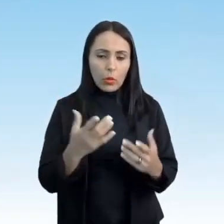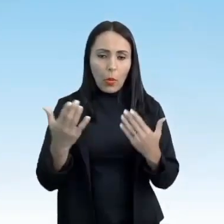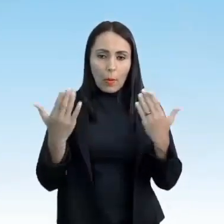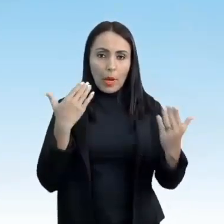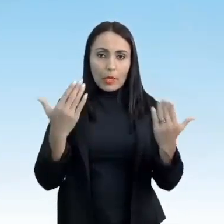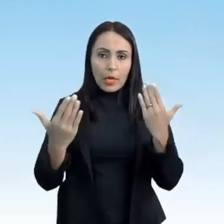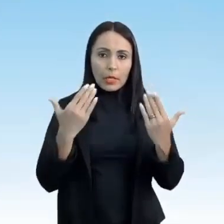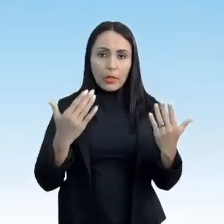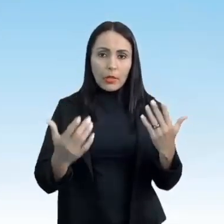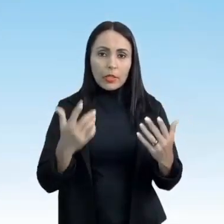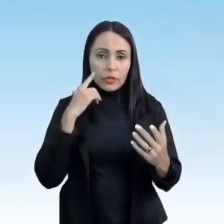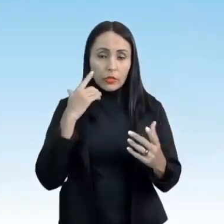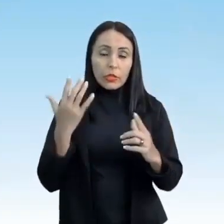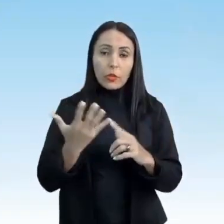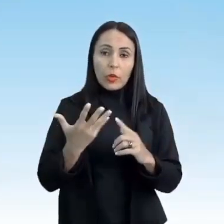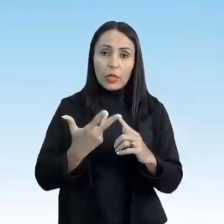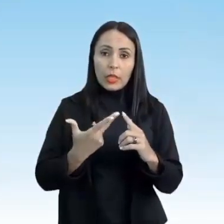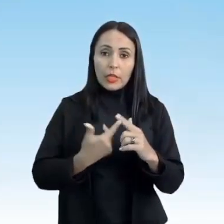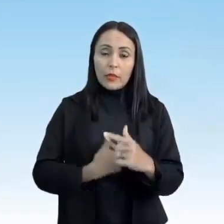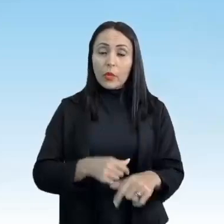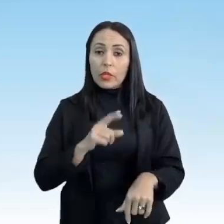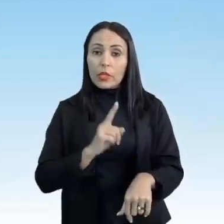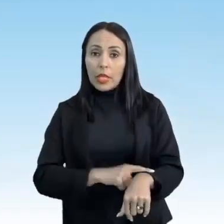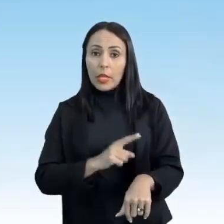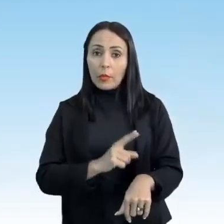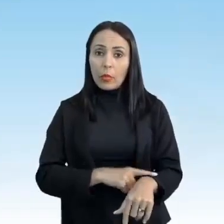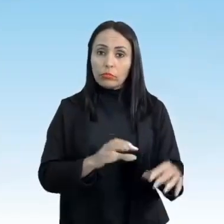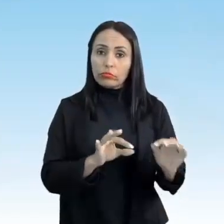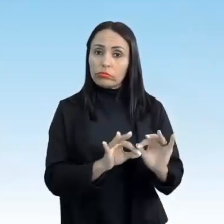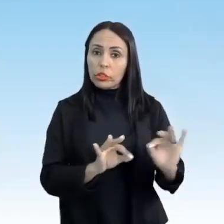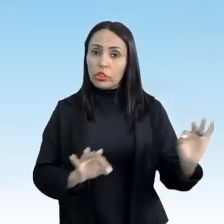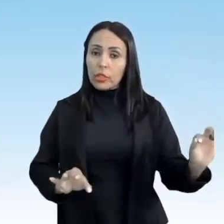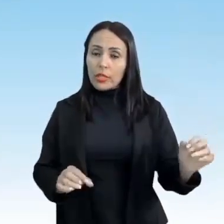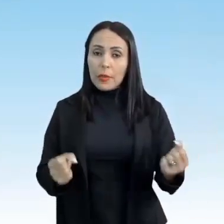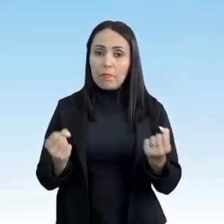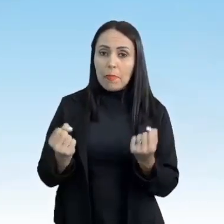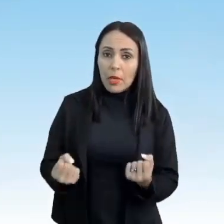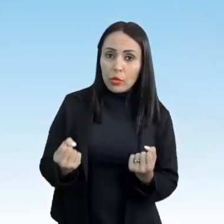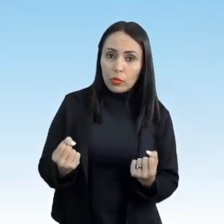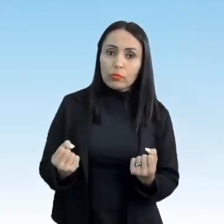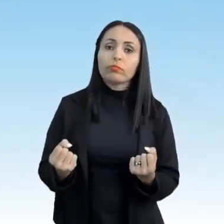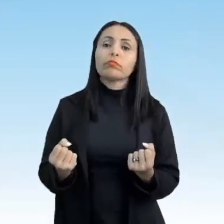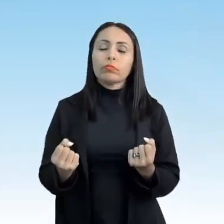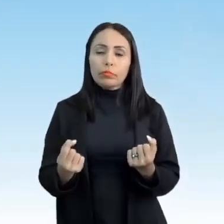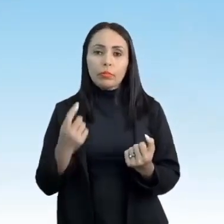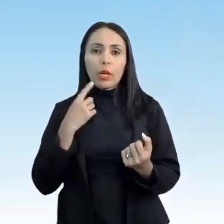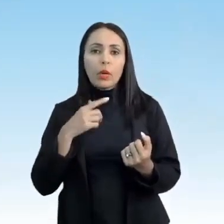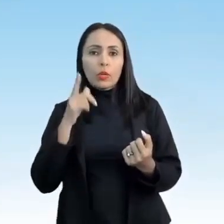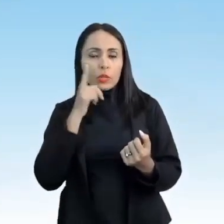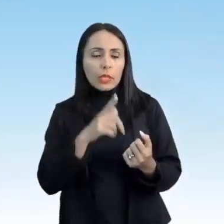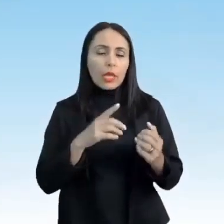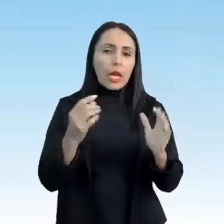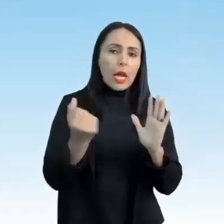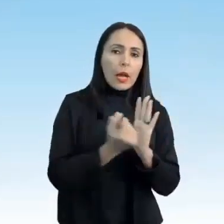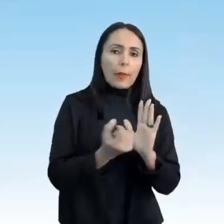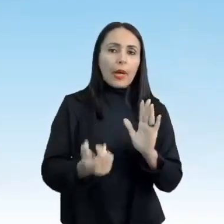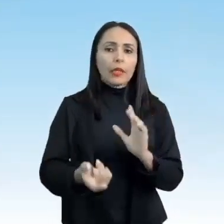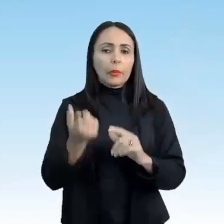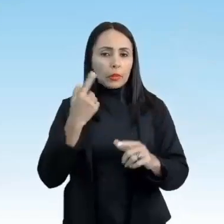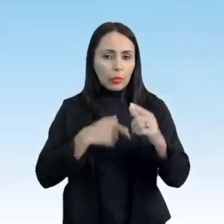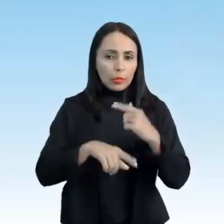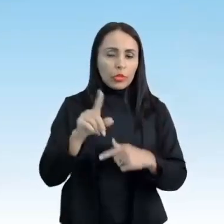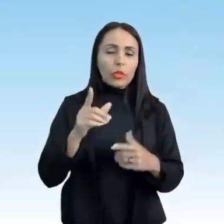é um registro de quantitativo de tempo, distância e peso, certo? Pra conseguir a marca, pra conseguir alcançar